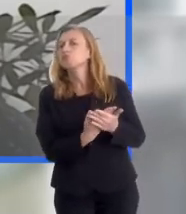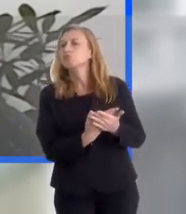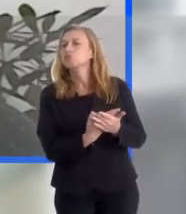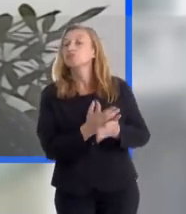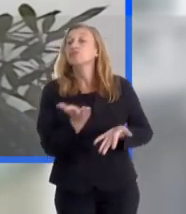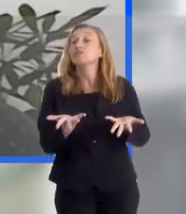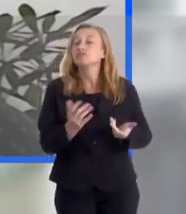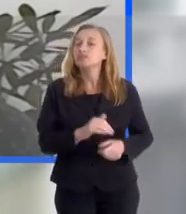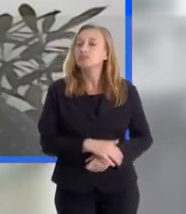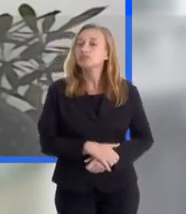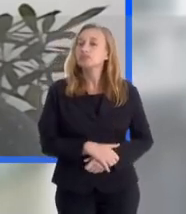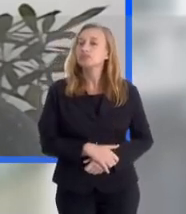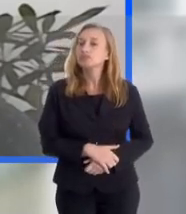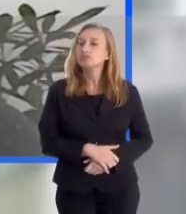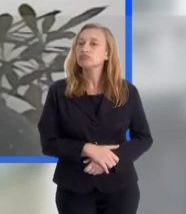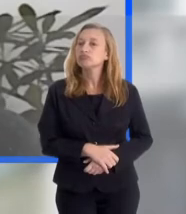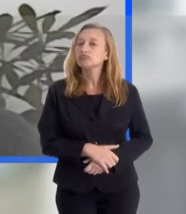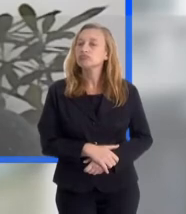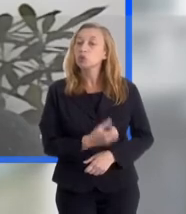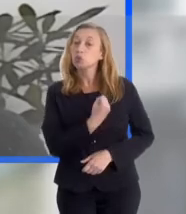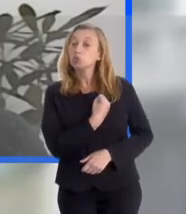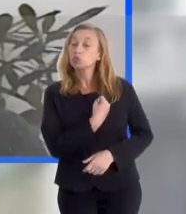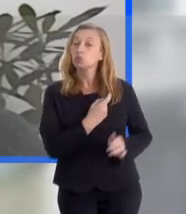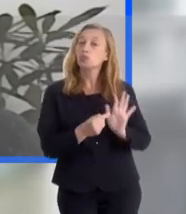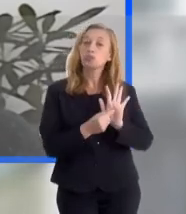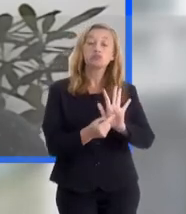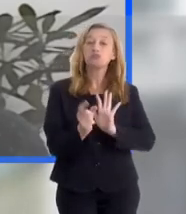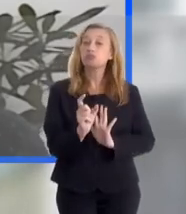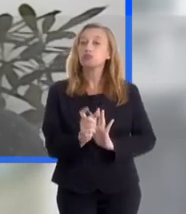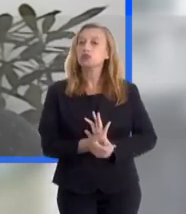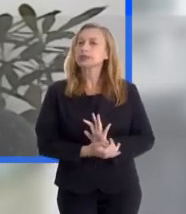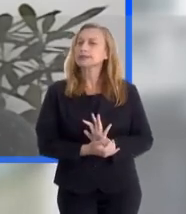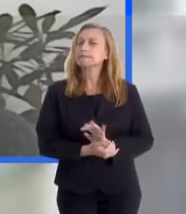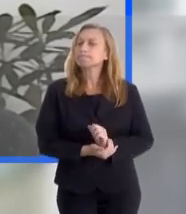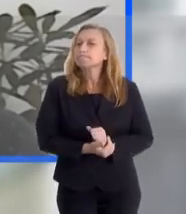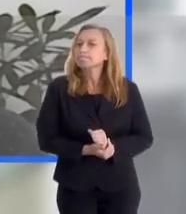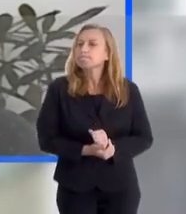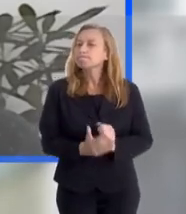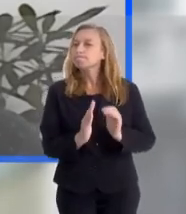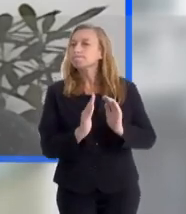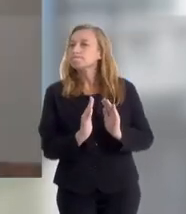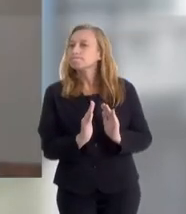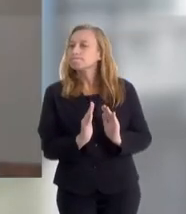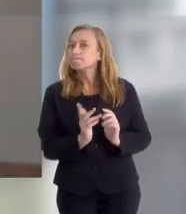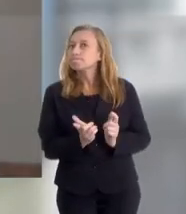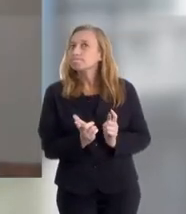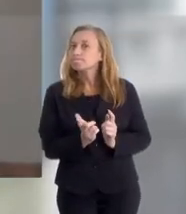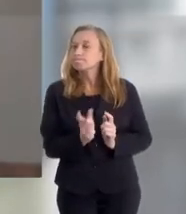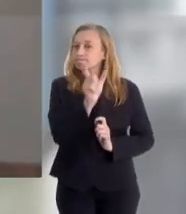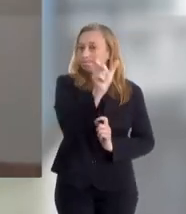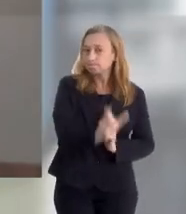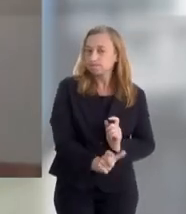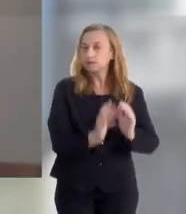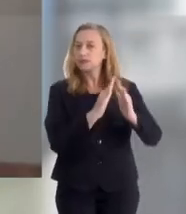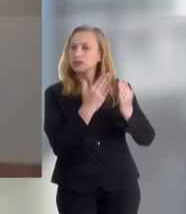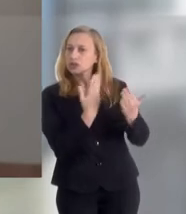estudam nessas escolas? Os dados mostraram que o